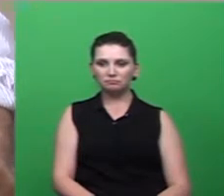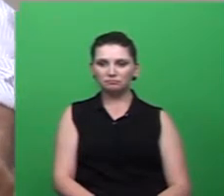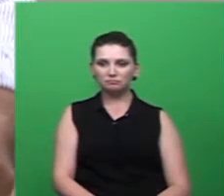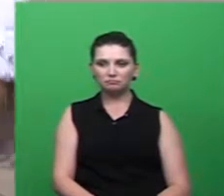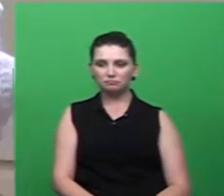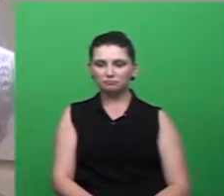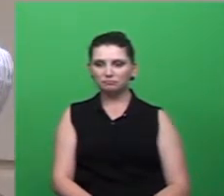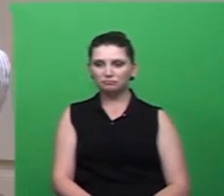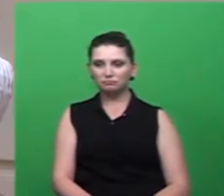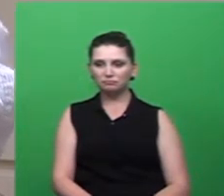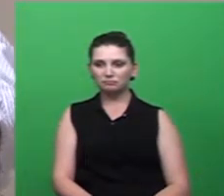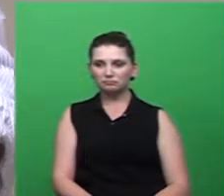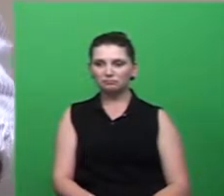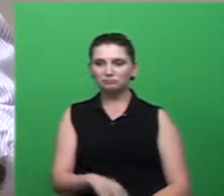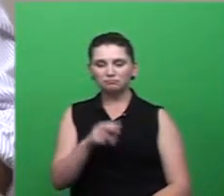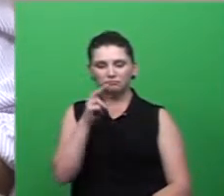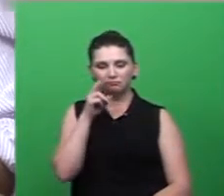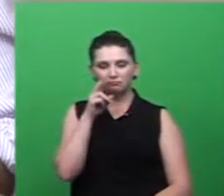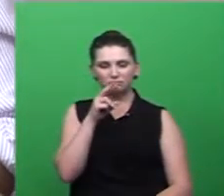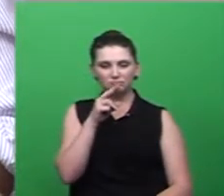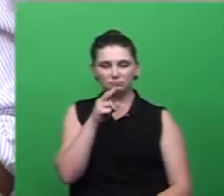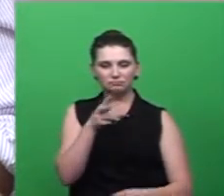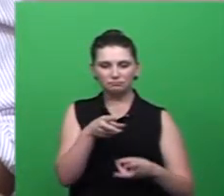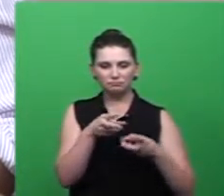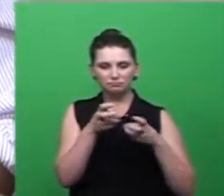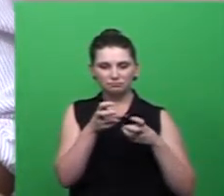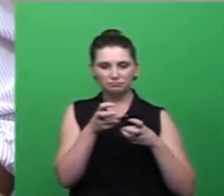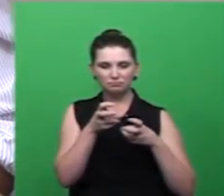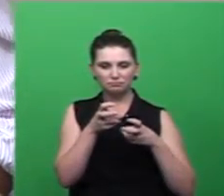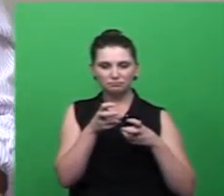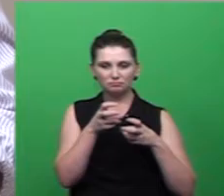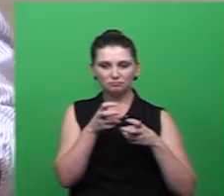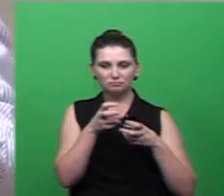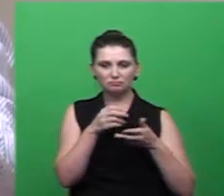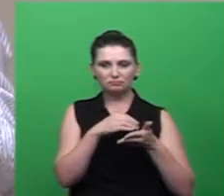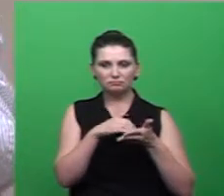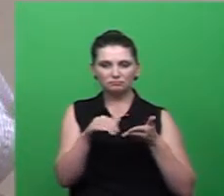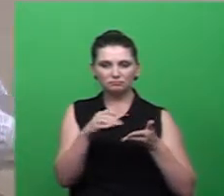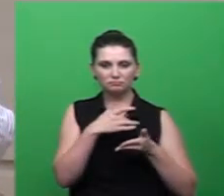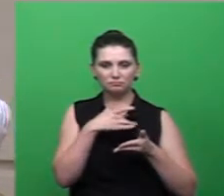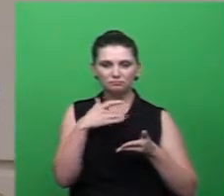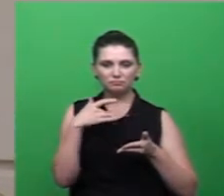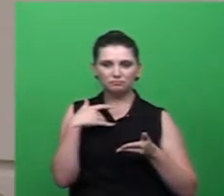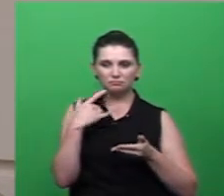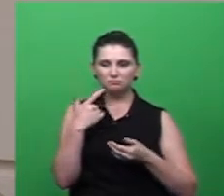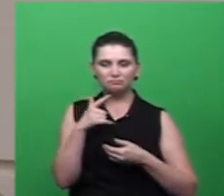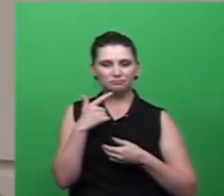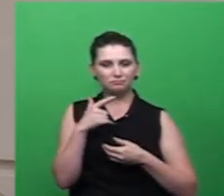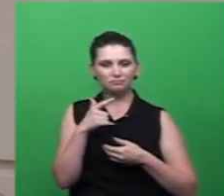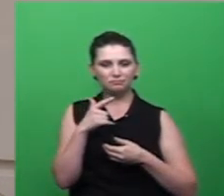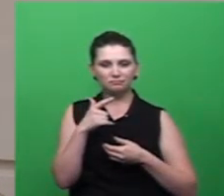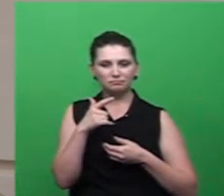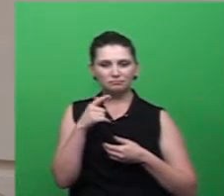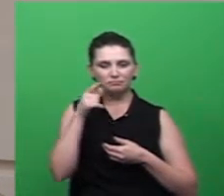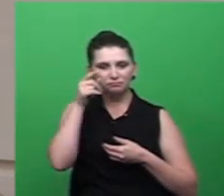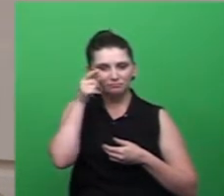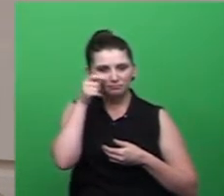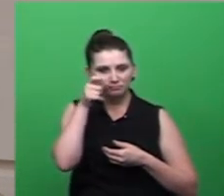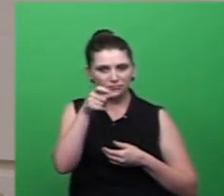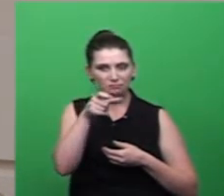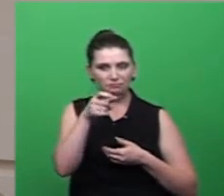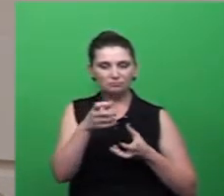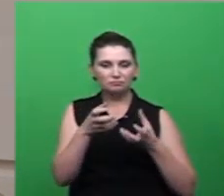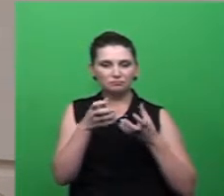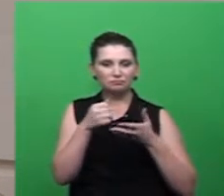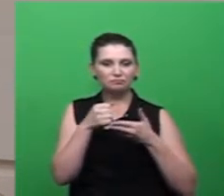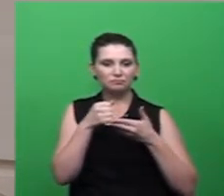que ele não tem interesse nenhum é a primeira vez que ocupa um cargo público e vem ocupando com muito denodo